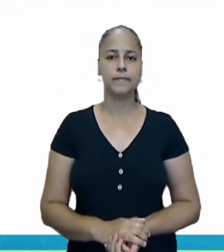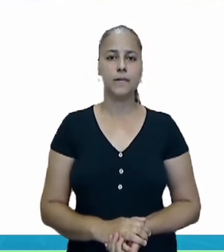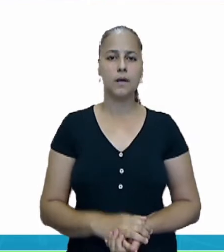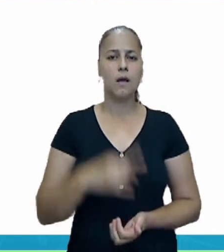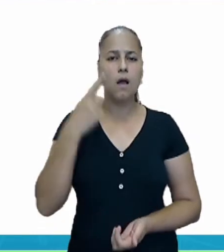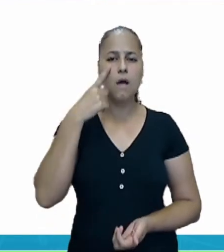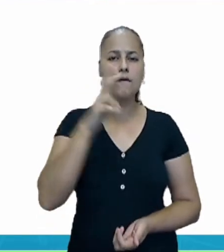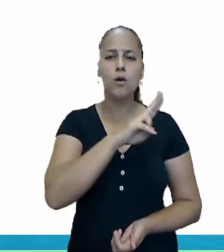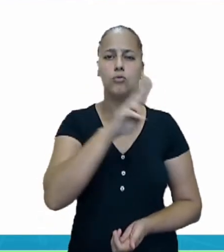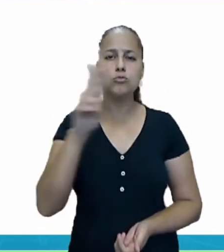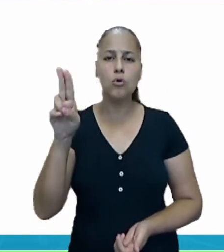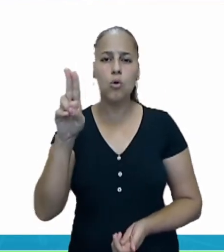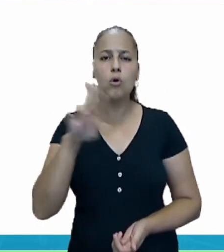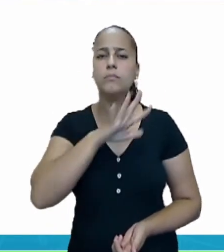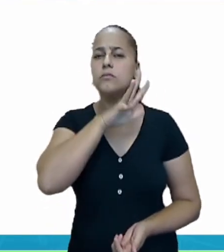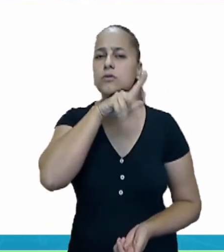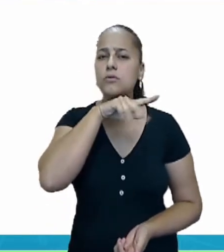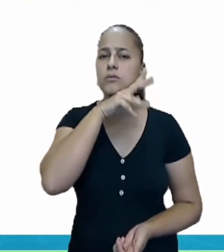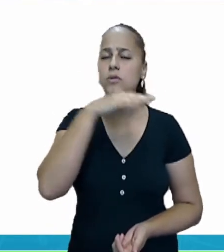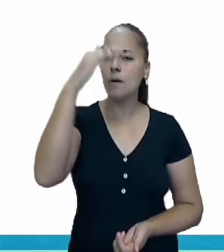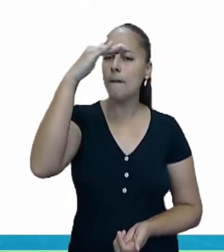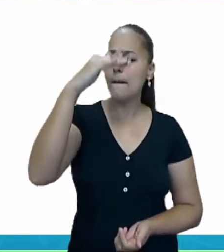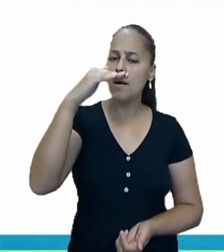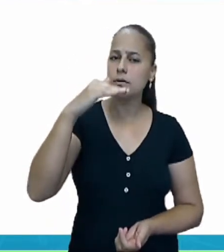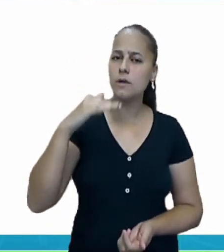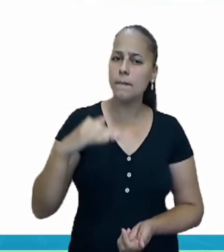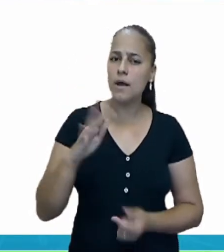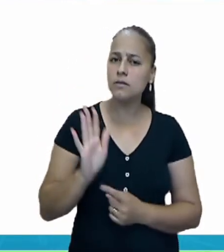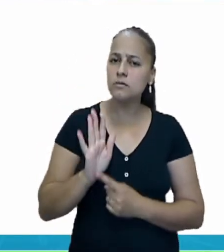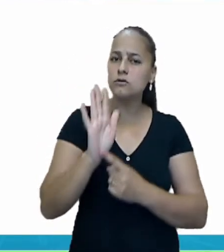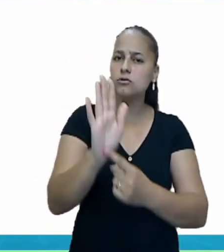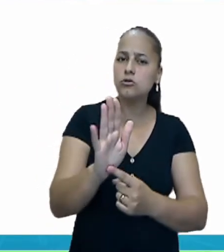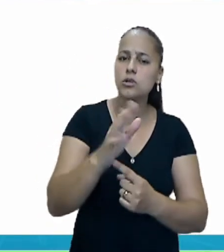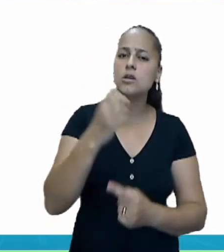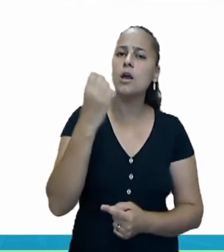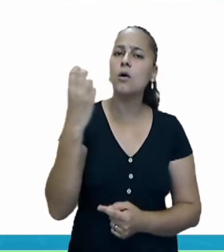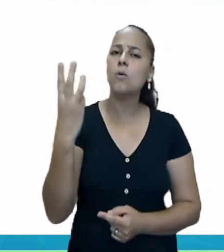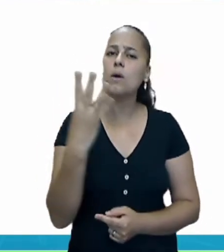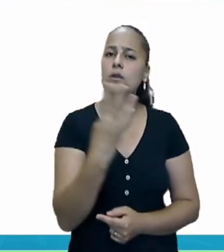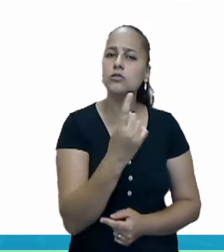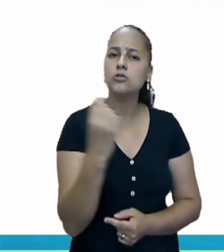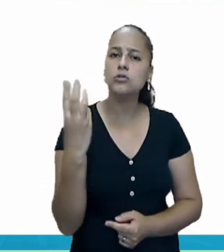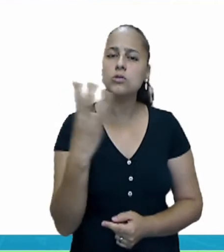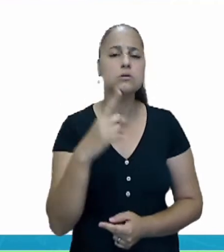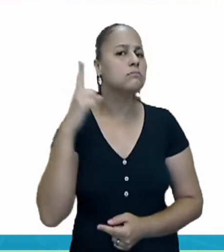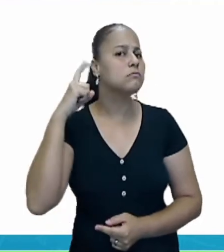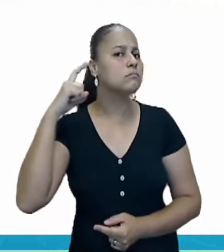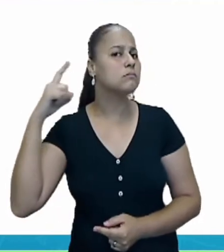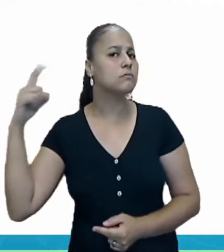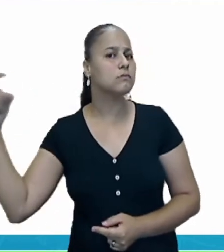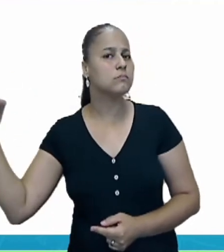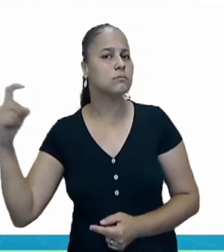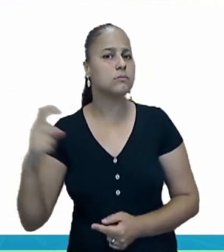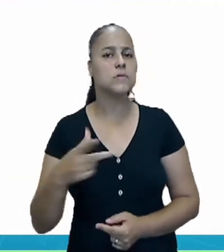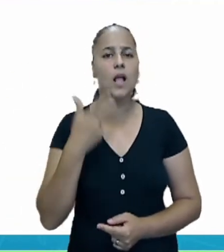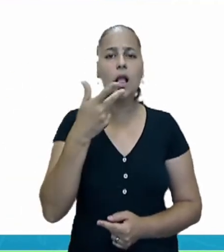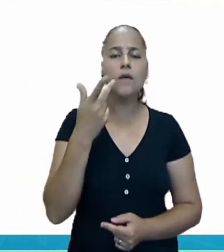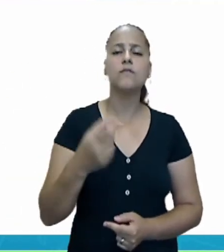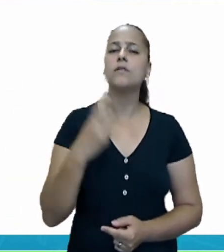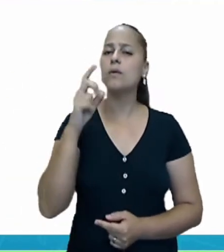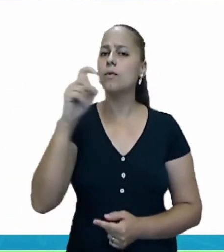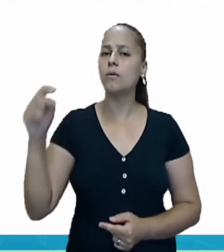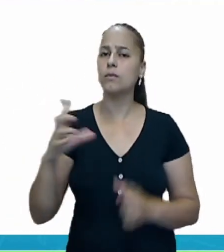Leia o nome dos animais abaixo, indique a quantidade de sons que cada um